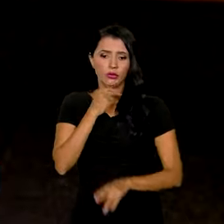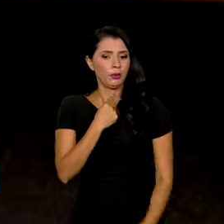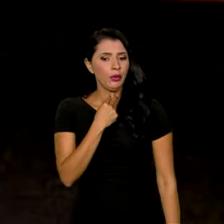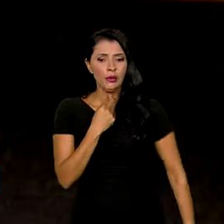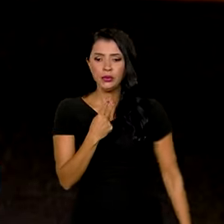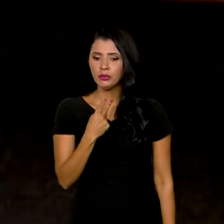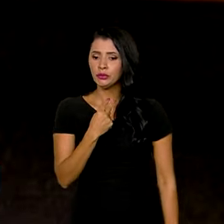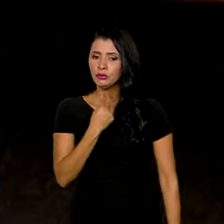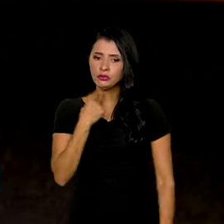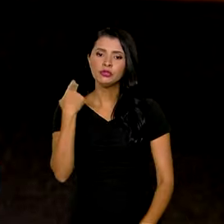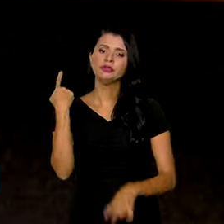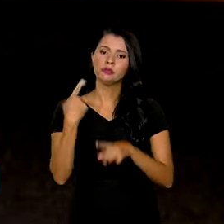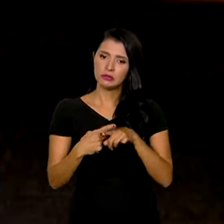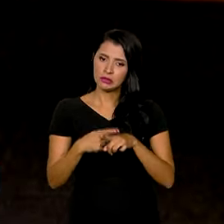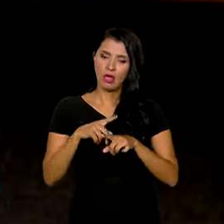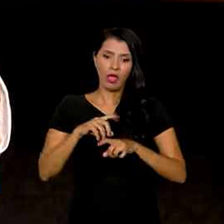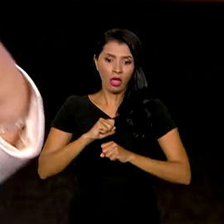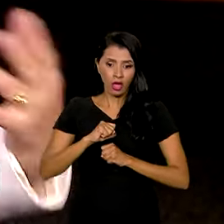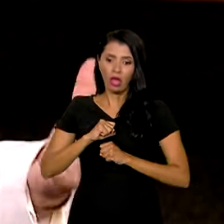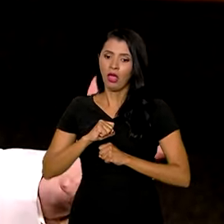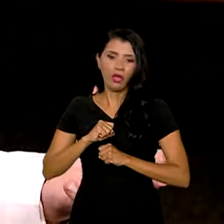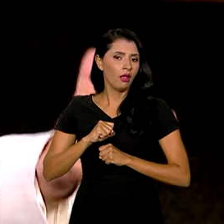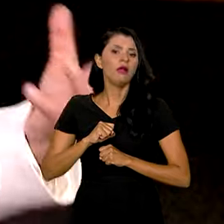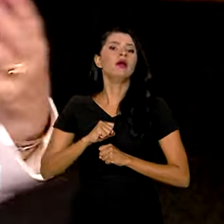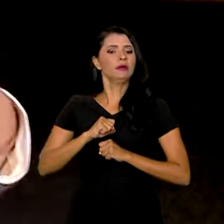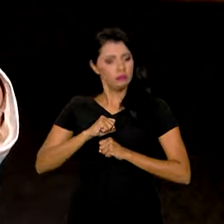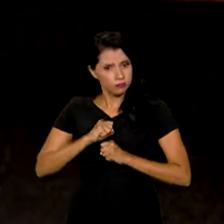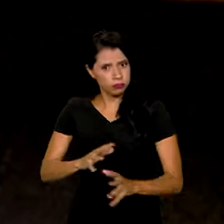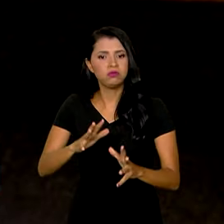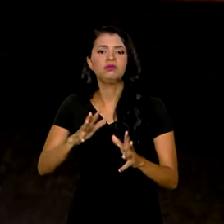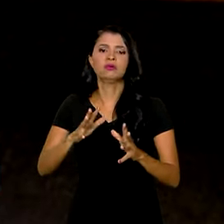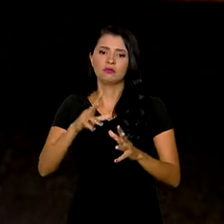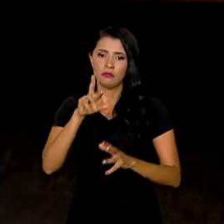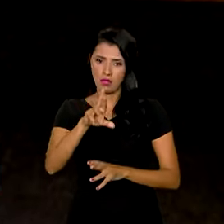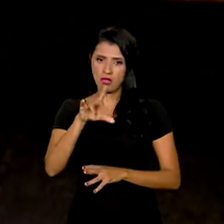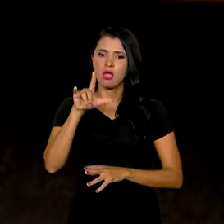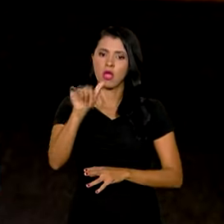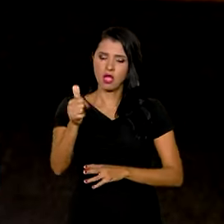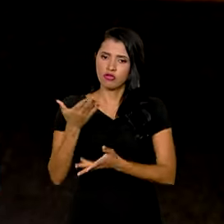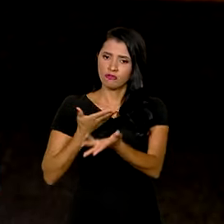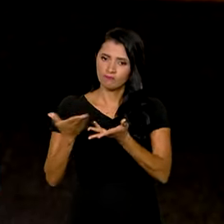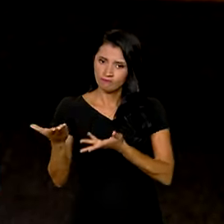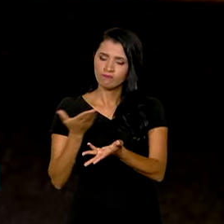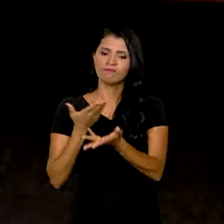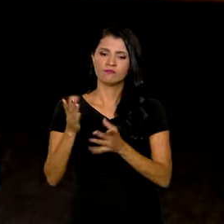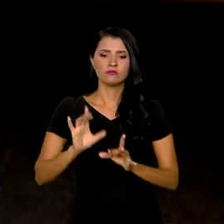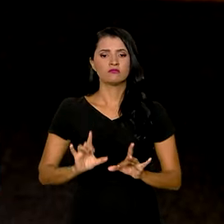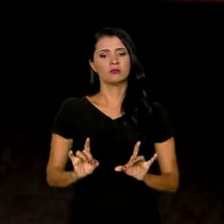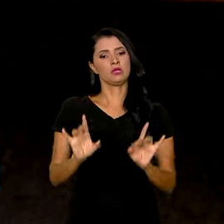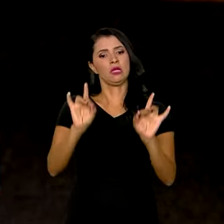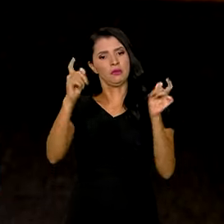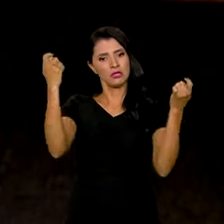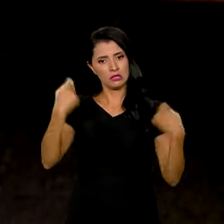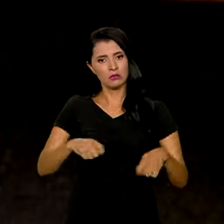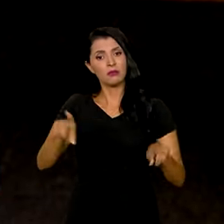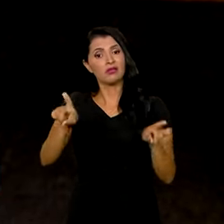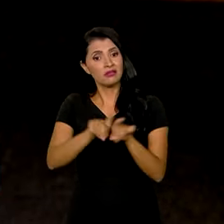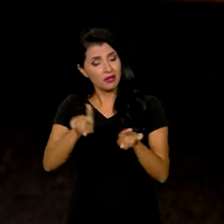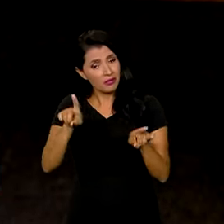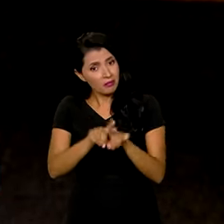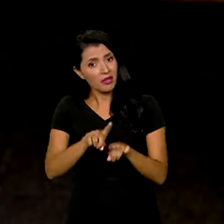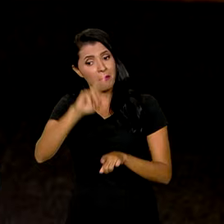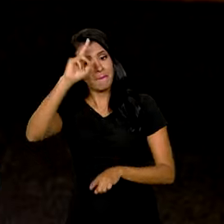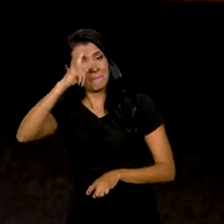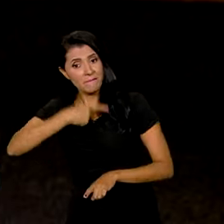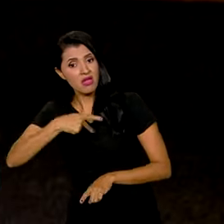né, porque nós temos que, precisamos ter a rede institucional, que é a rede de serviços especializados, mas nós precisamos ter a rede